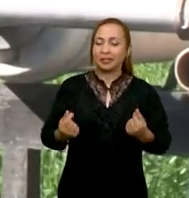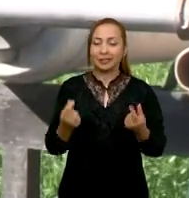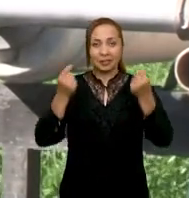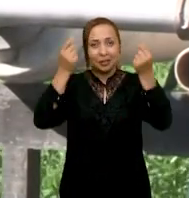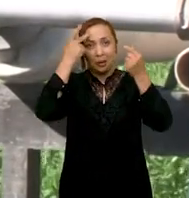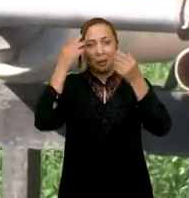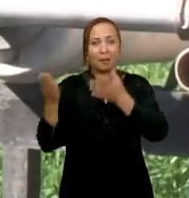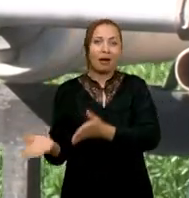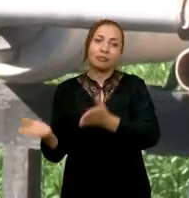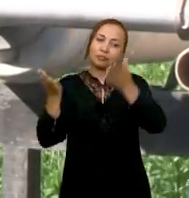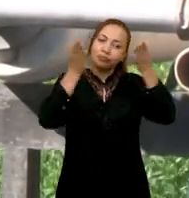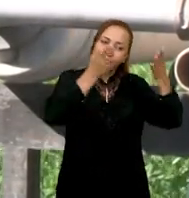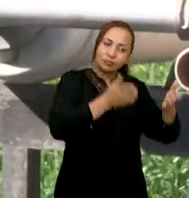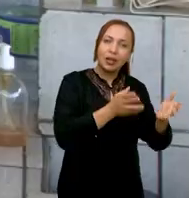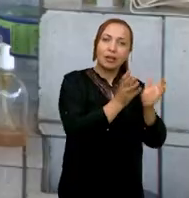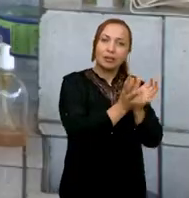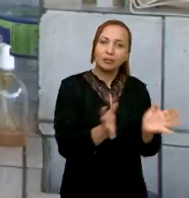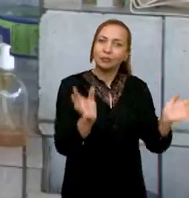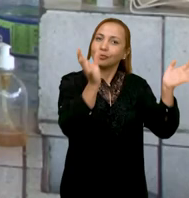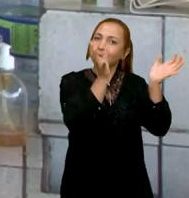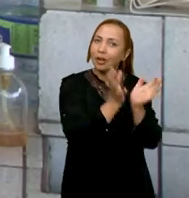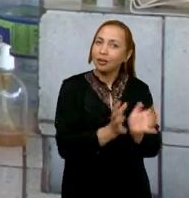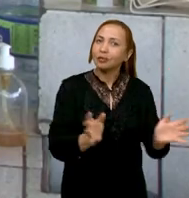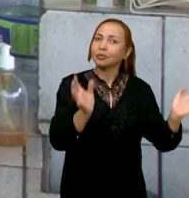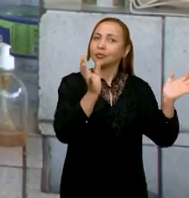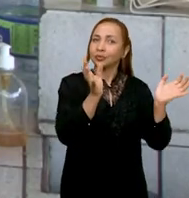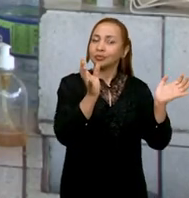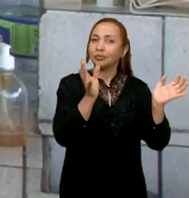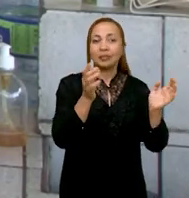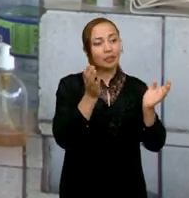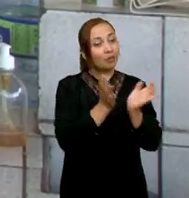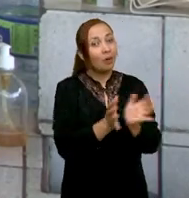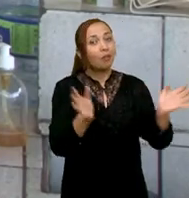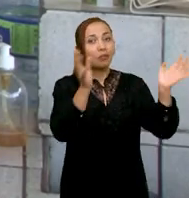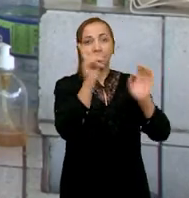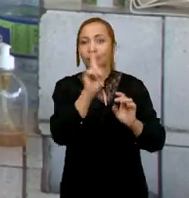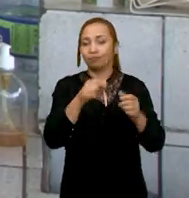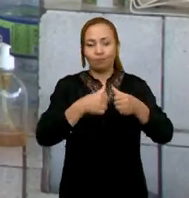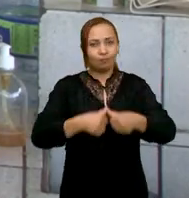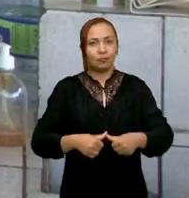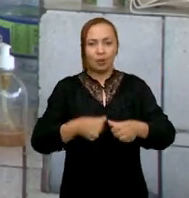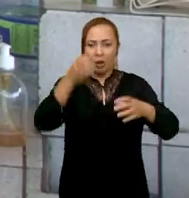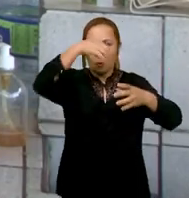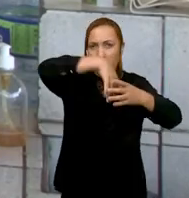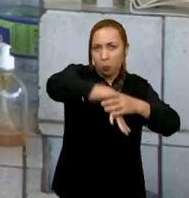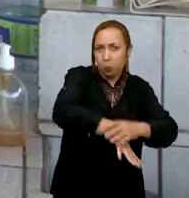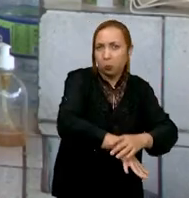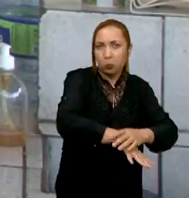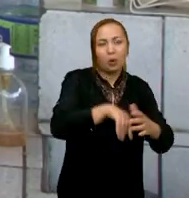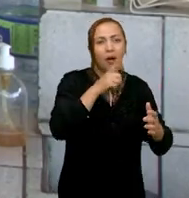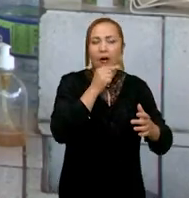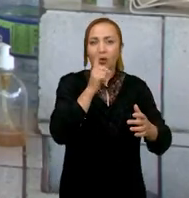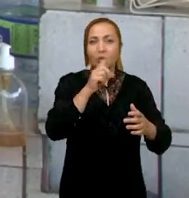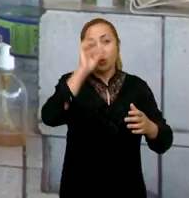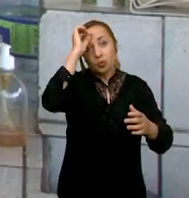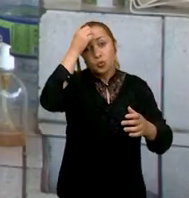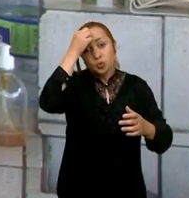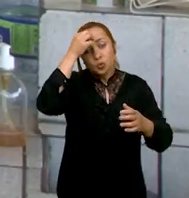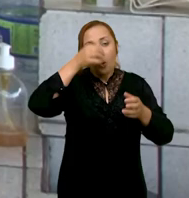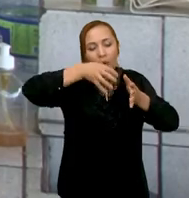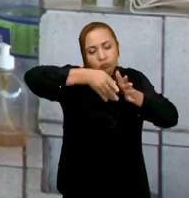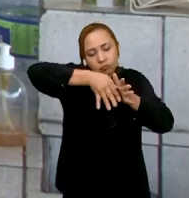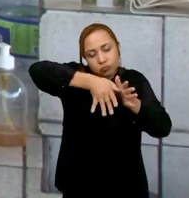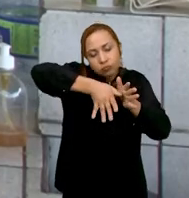para passar pelas alfaces. Então a água, a alface não fica totalmente submersa na água, somente as